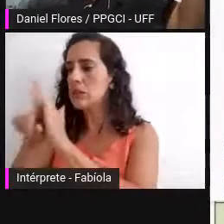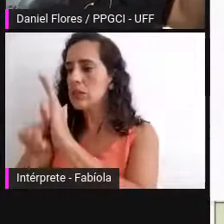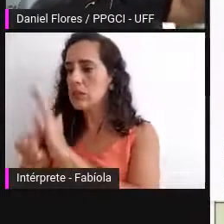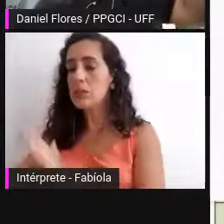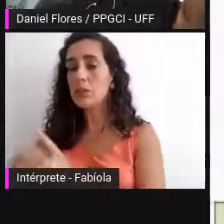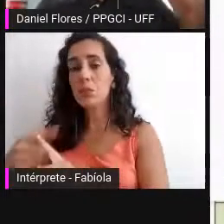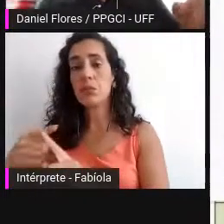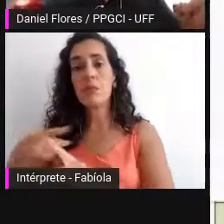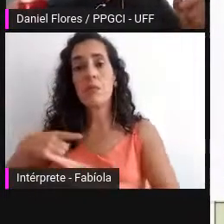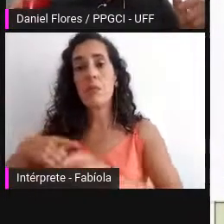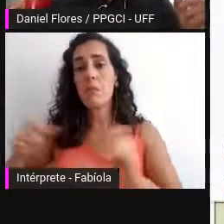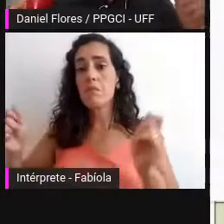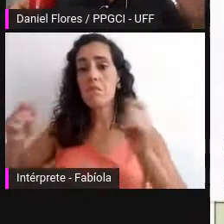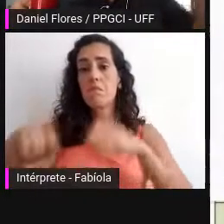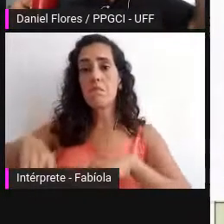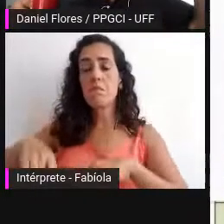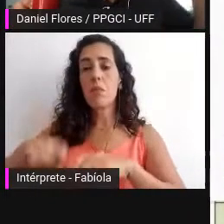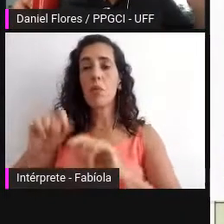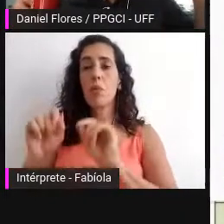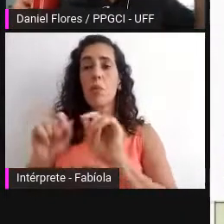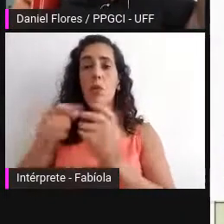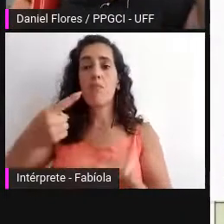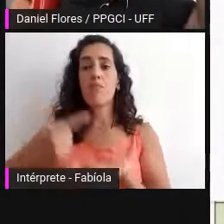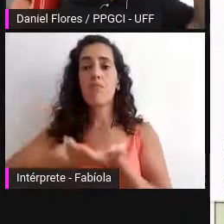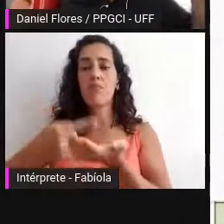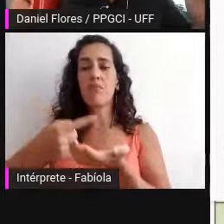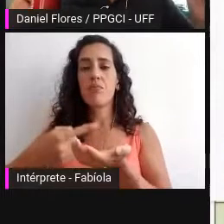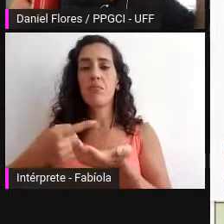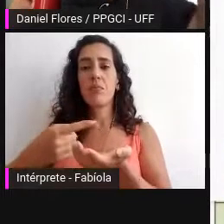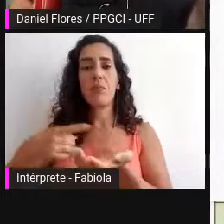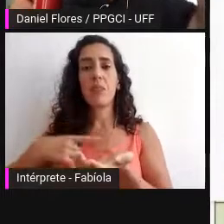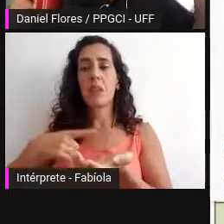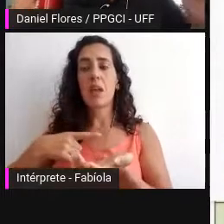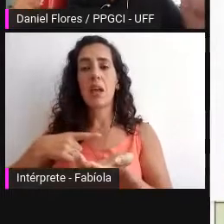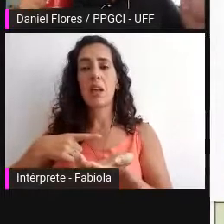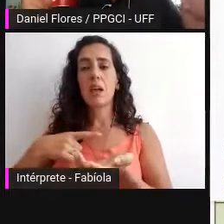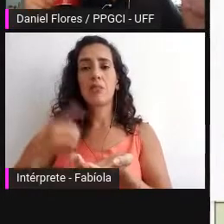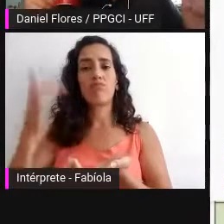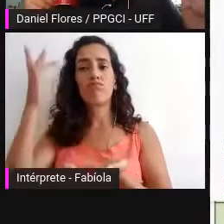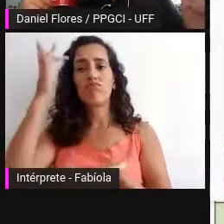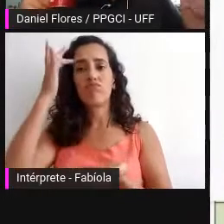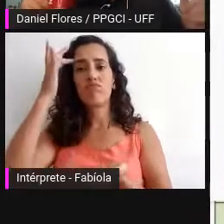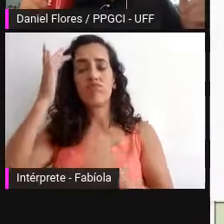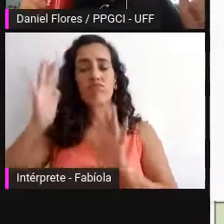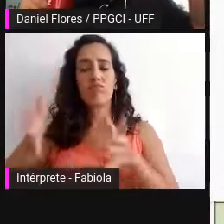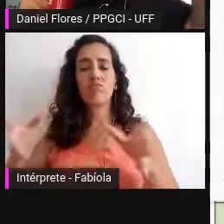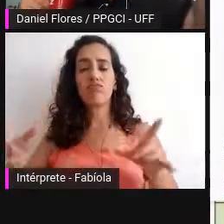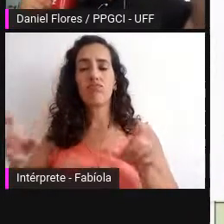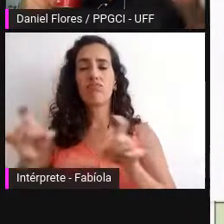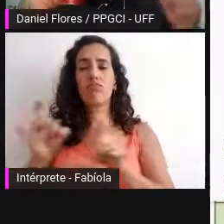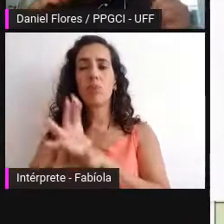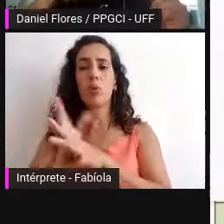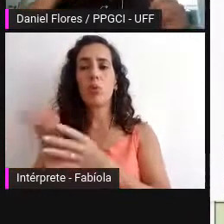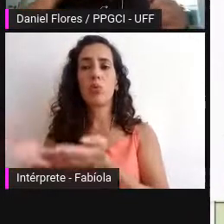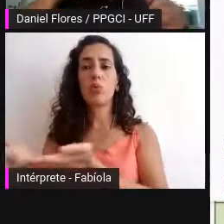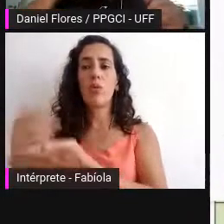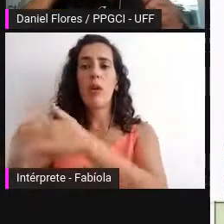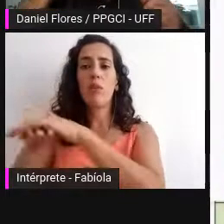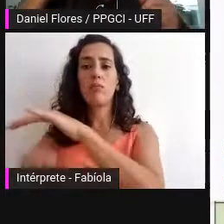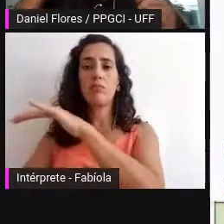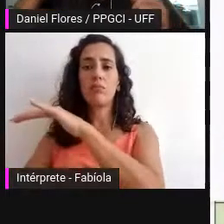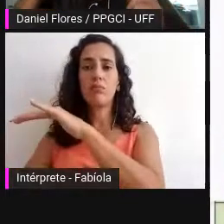acordes por exemplo a esse nível de maturidade de repositório digital confiável da COSA